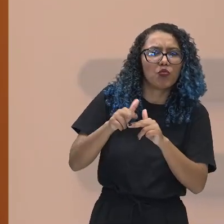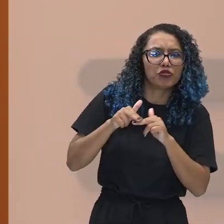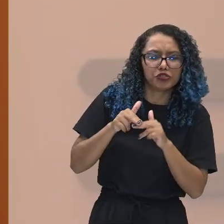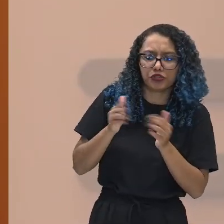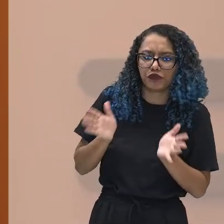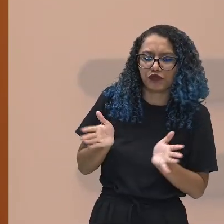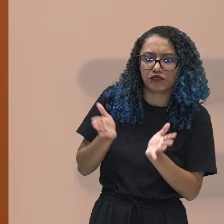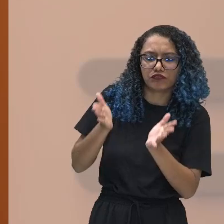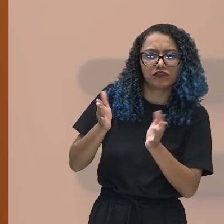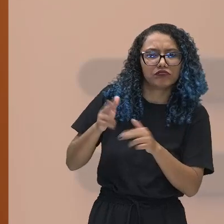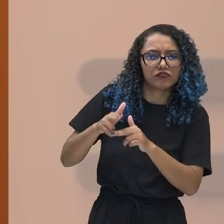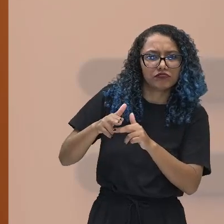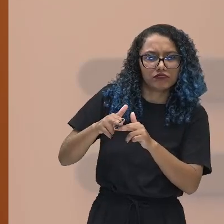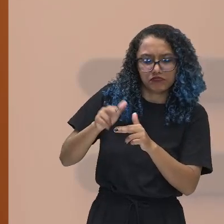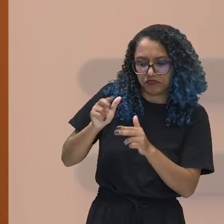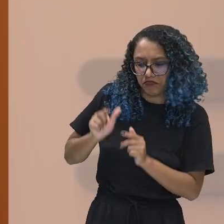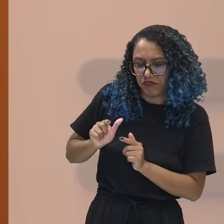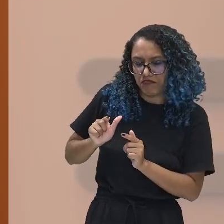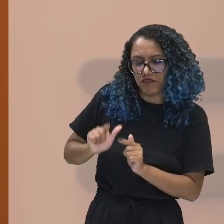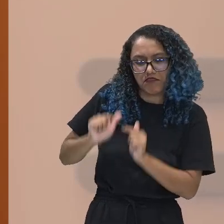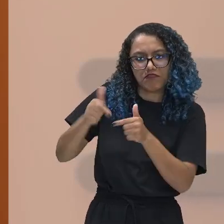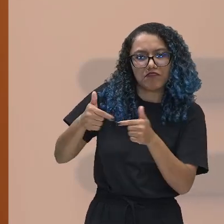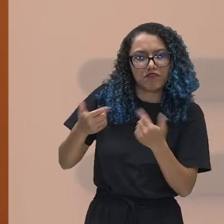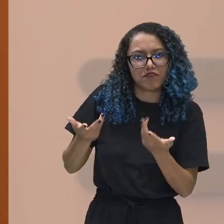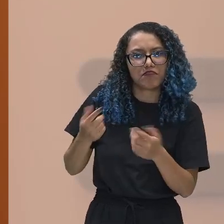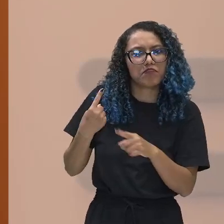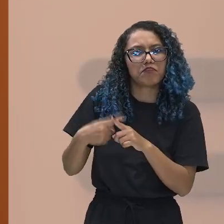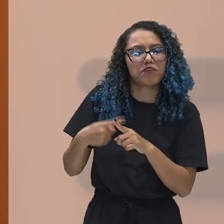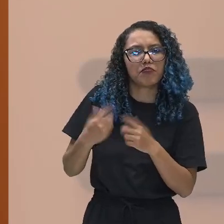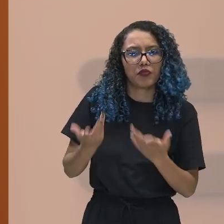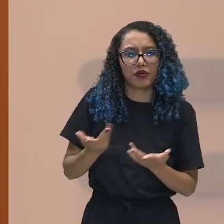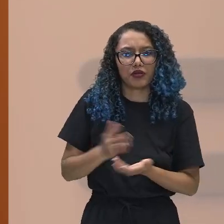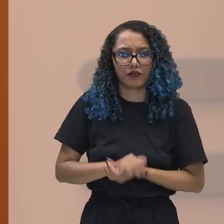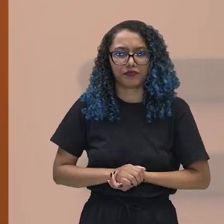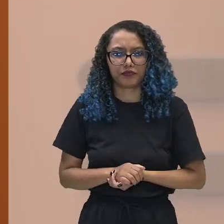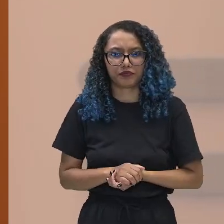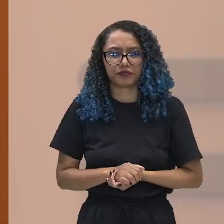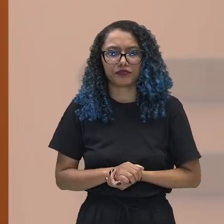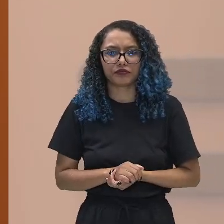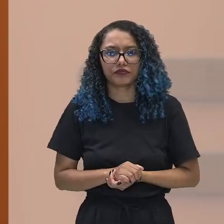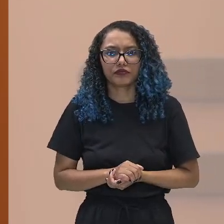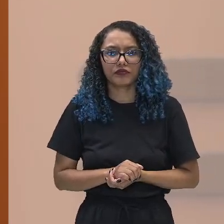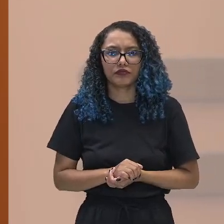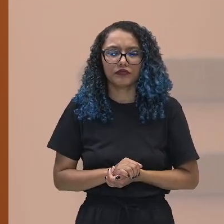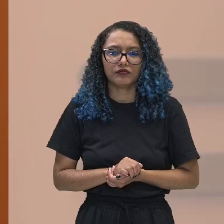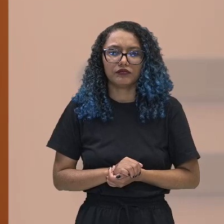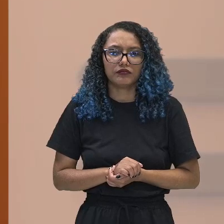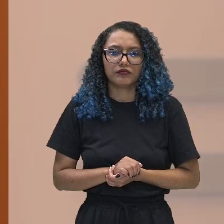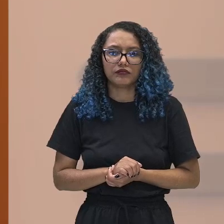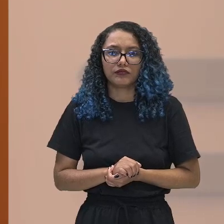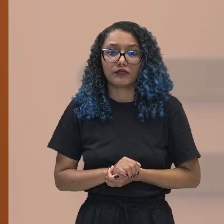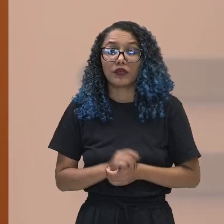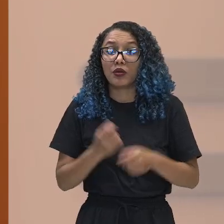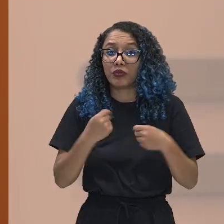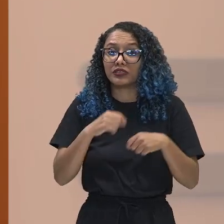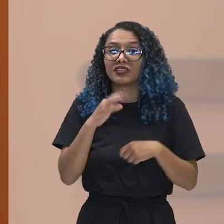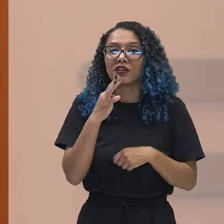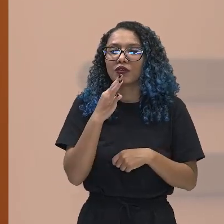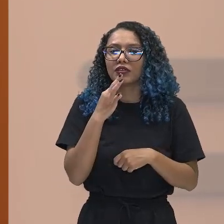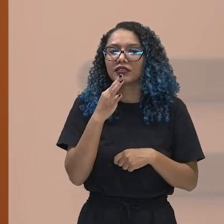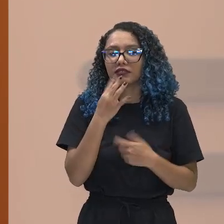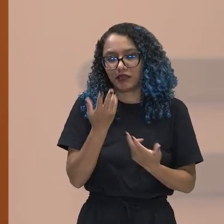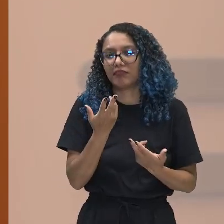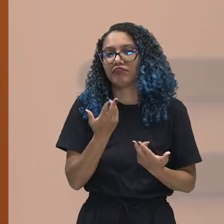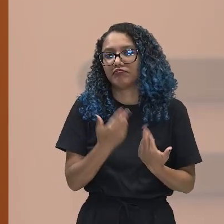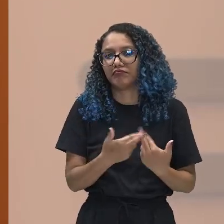para você entender a sociologia dele, de Weber, sociologia Weberiana, você tem que entender, buscar o papel do sociólogo essa